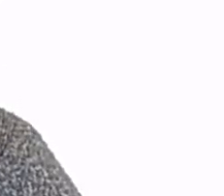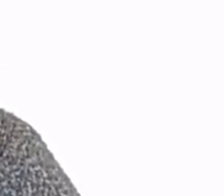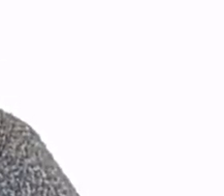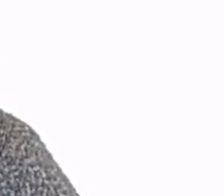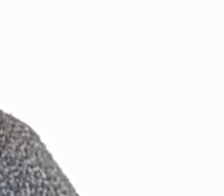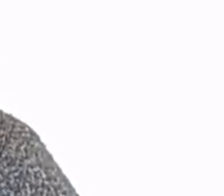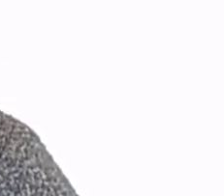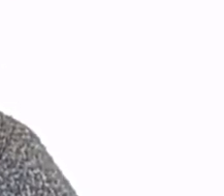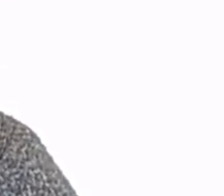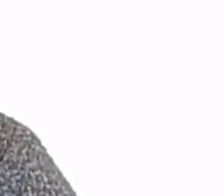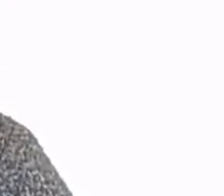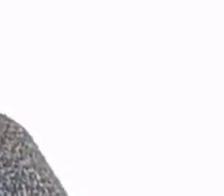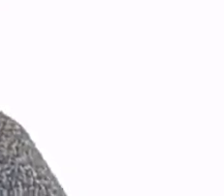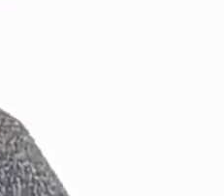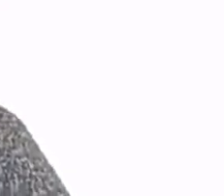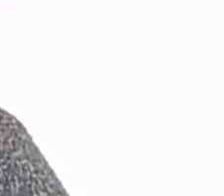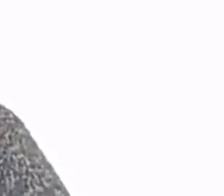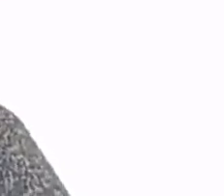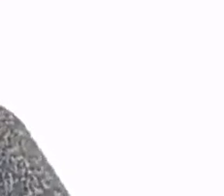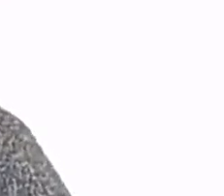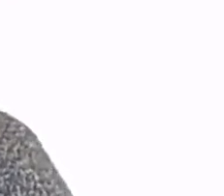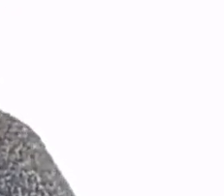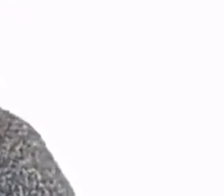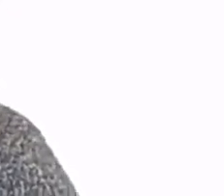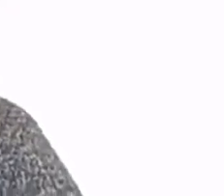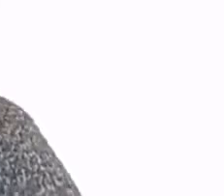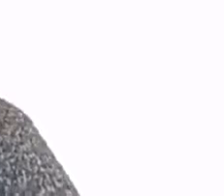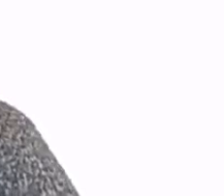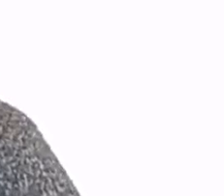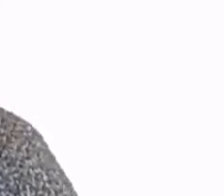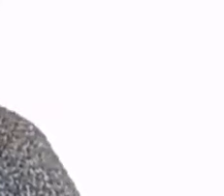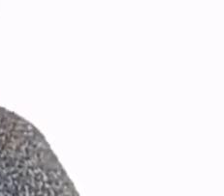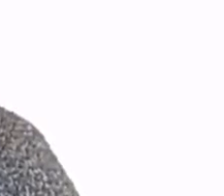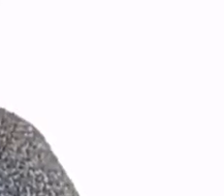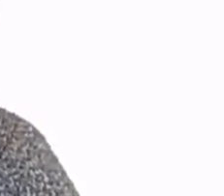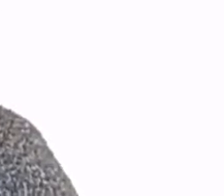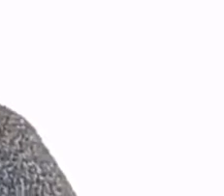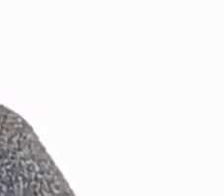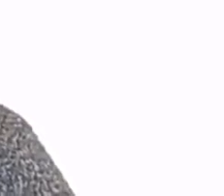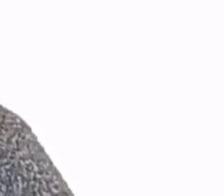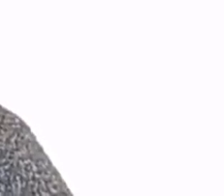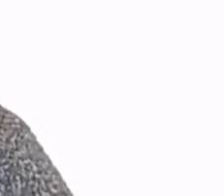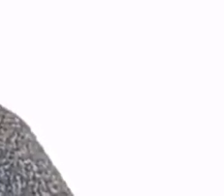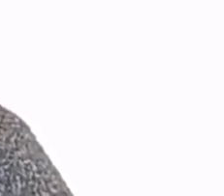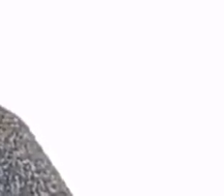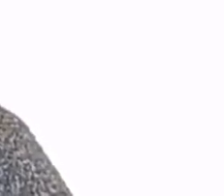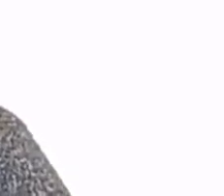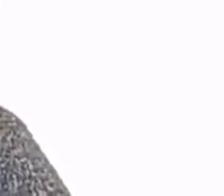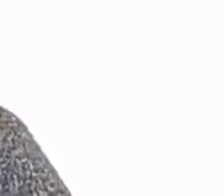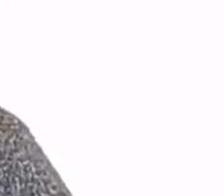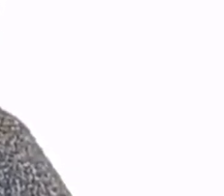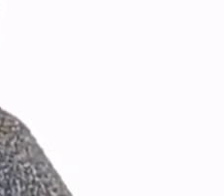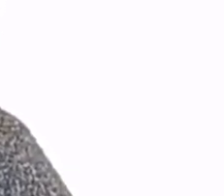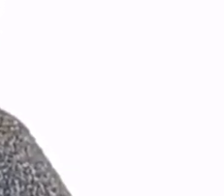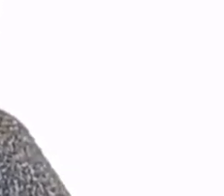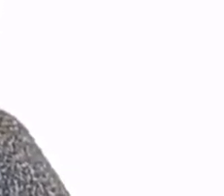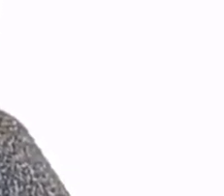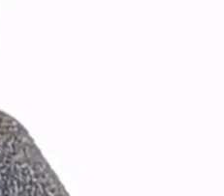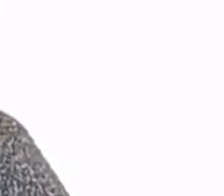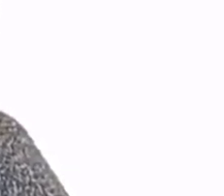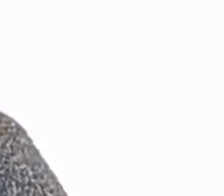foi um projeto que se resultou nesse livro, que ele continua muito